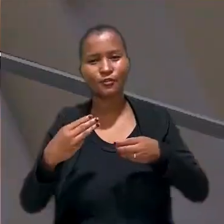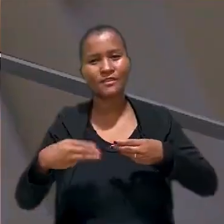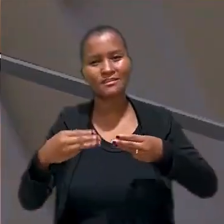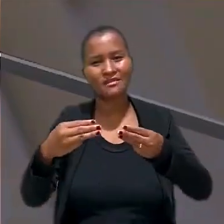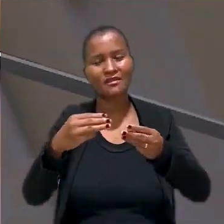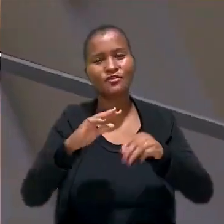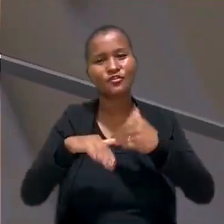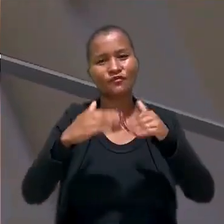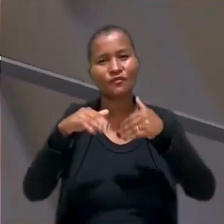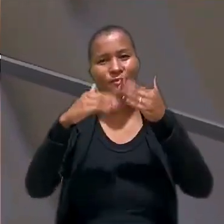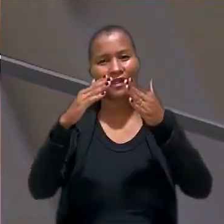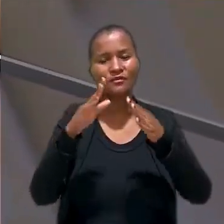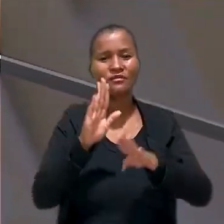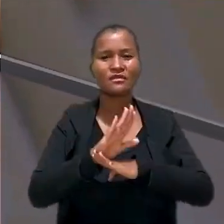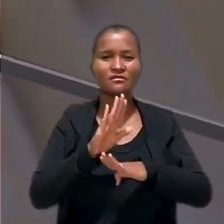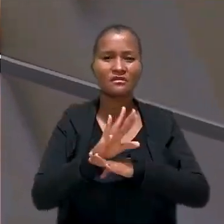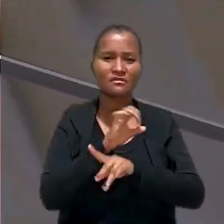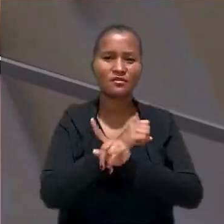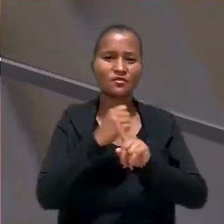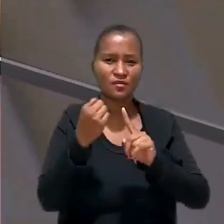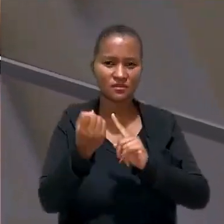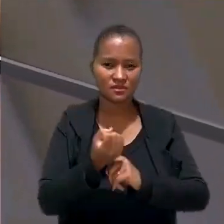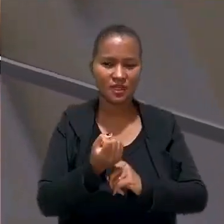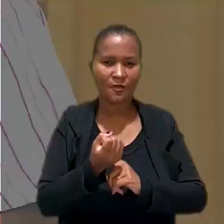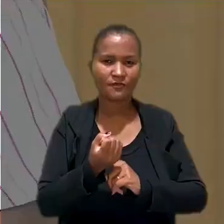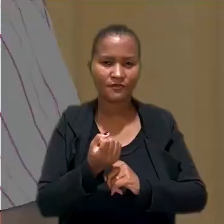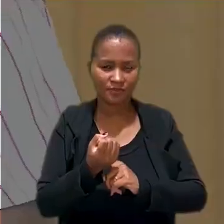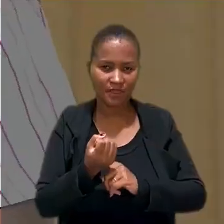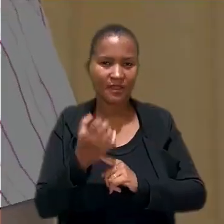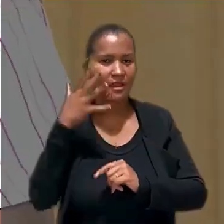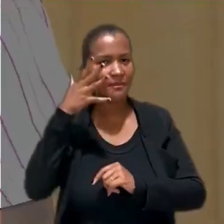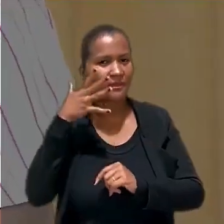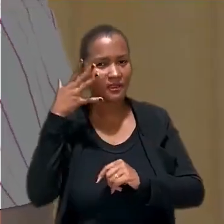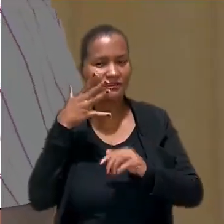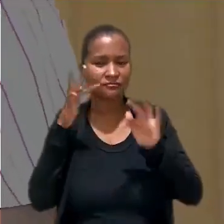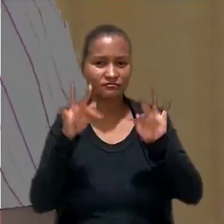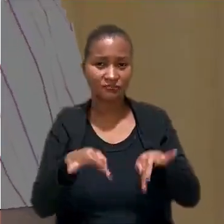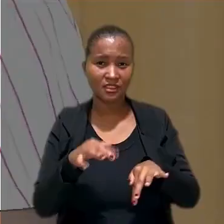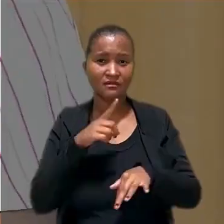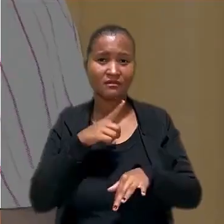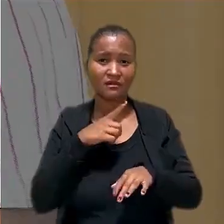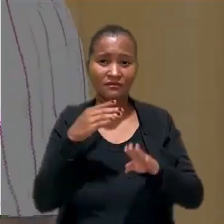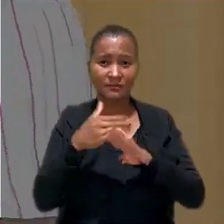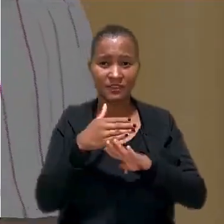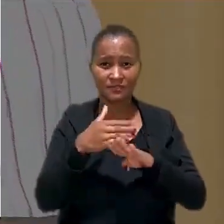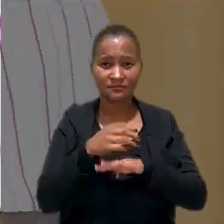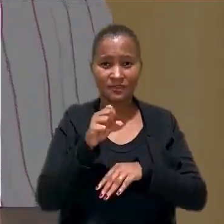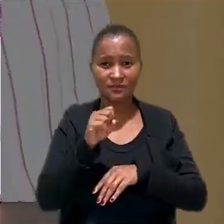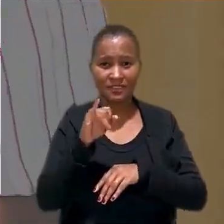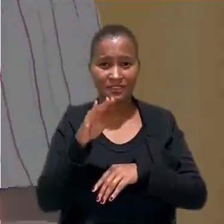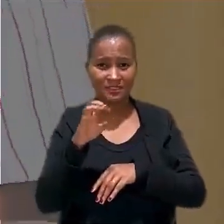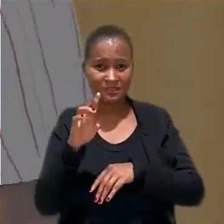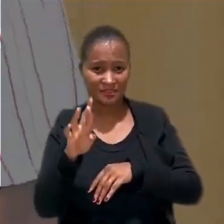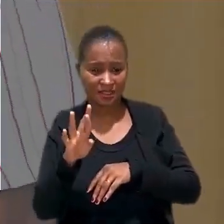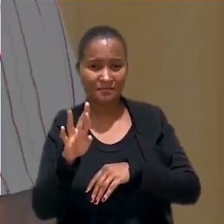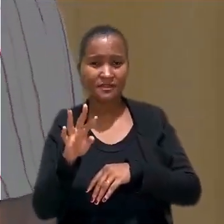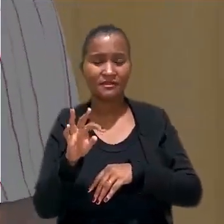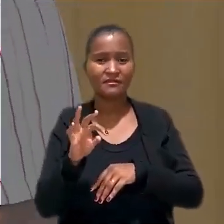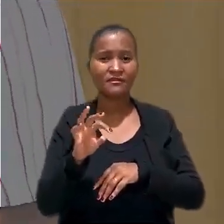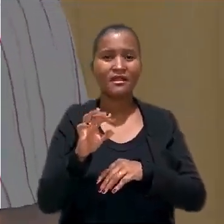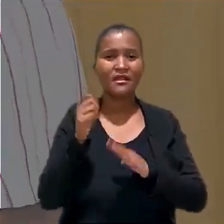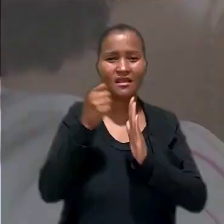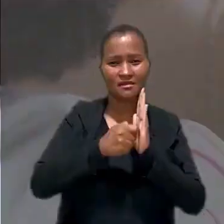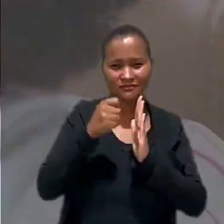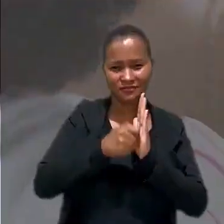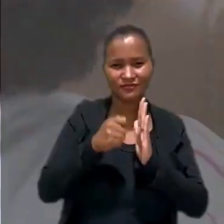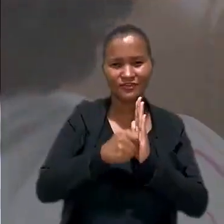do Ministério de Desenvolvimento e Assistência Social. O painel de encerramento ainda contou com a ciberativista e